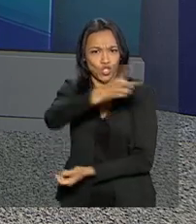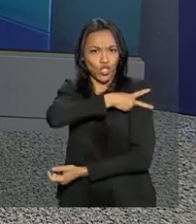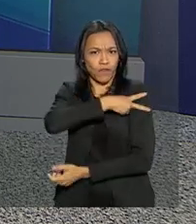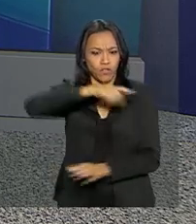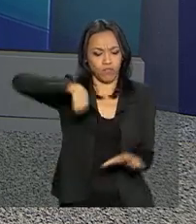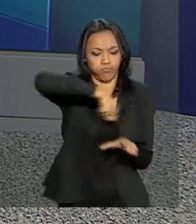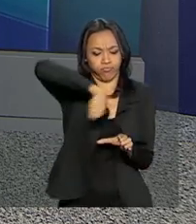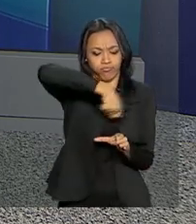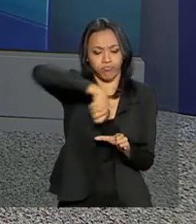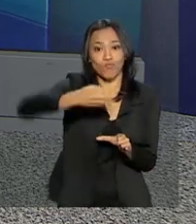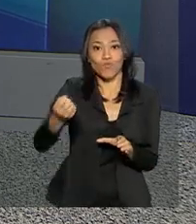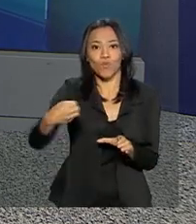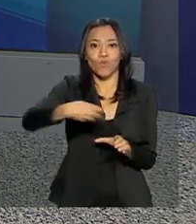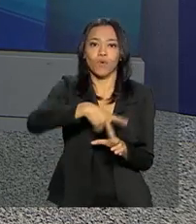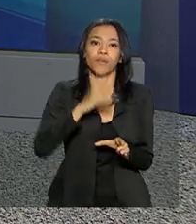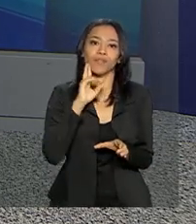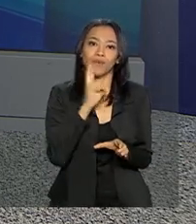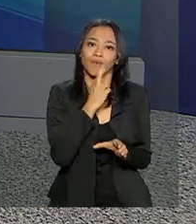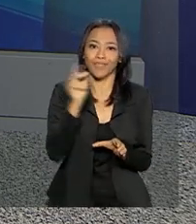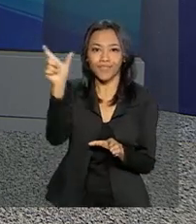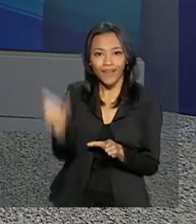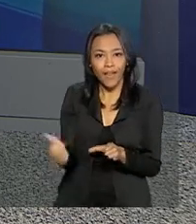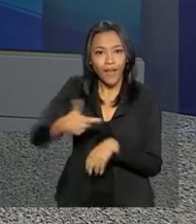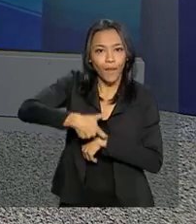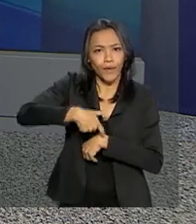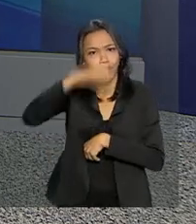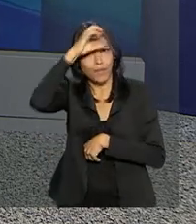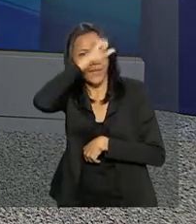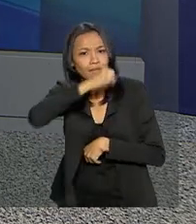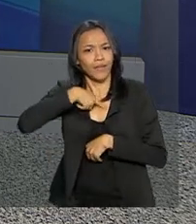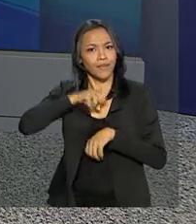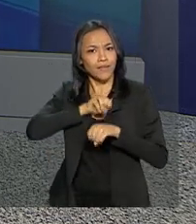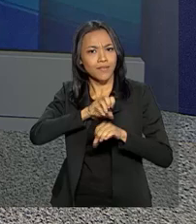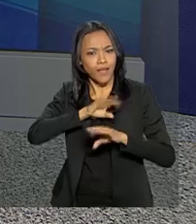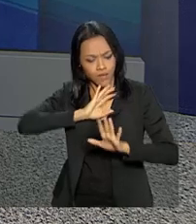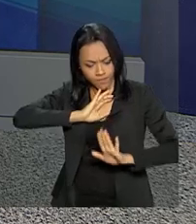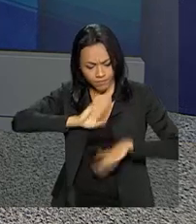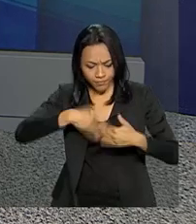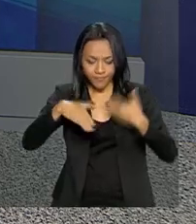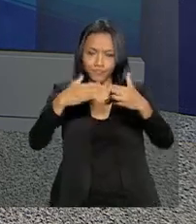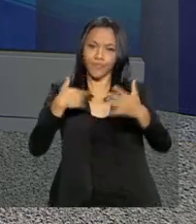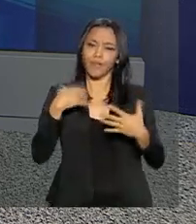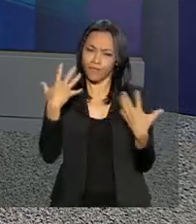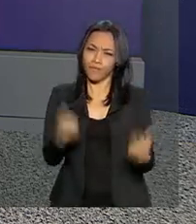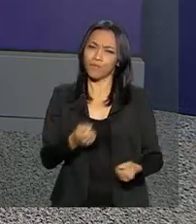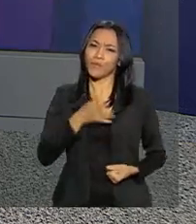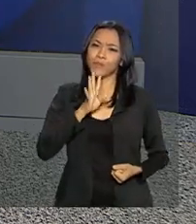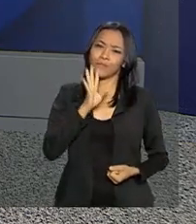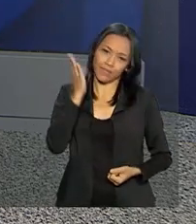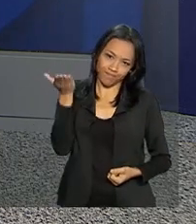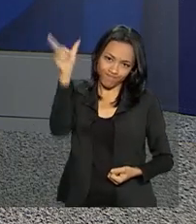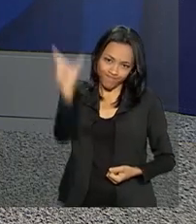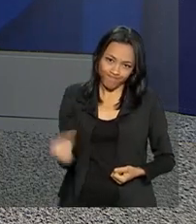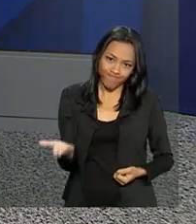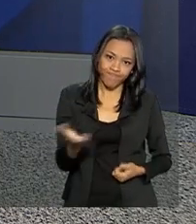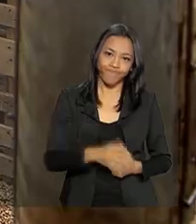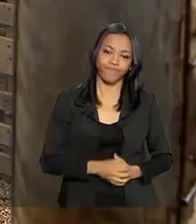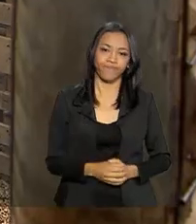cozinha num novo restaurante. Para ele, é hora de aprender, ensinar e crescer. Vamos então conhecer na reportagem.